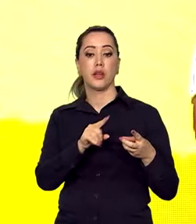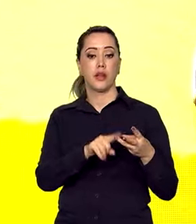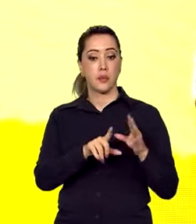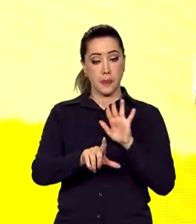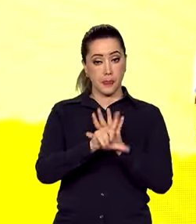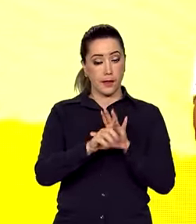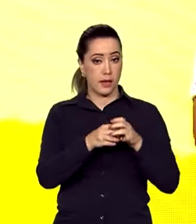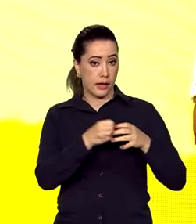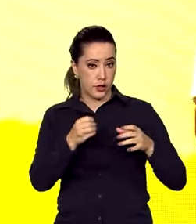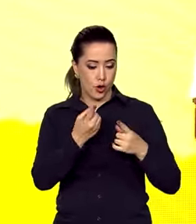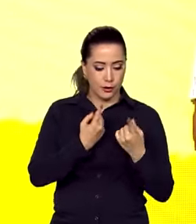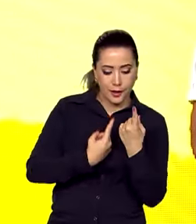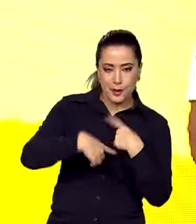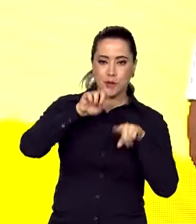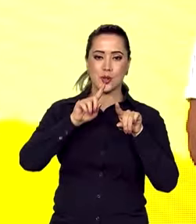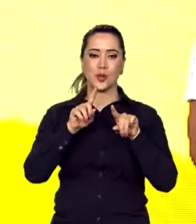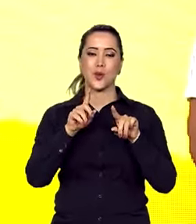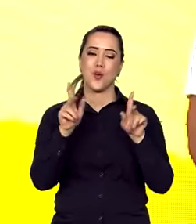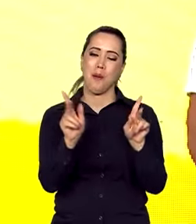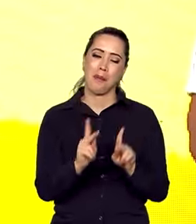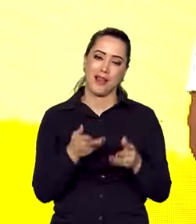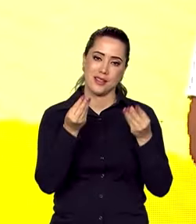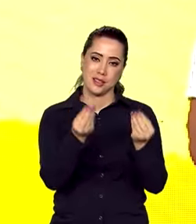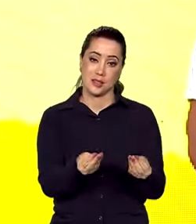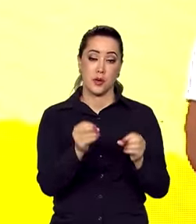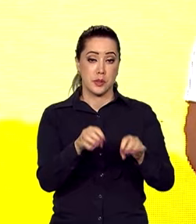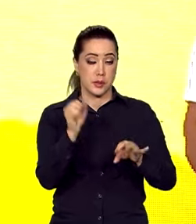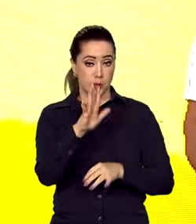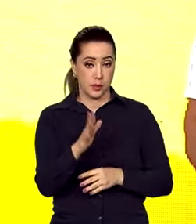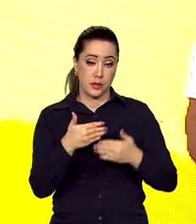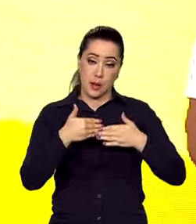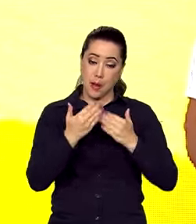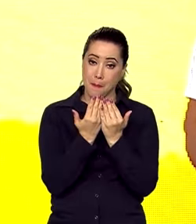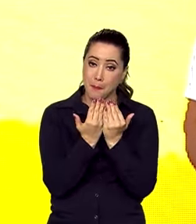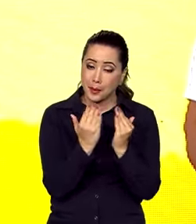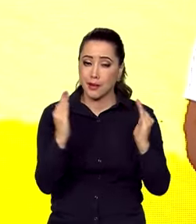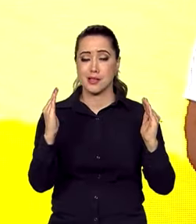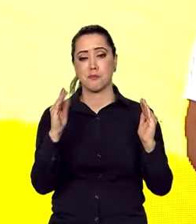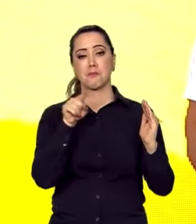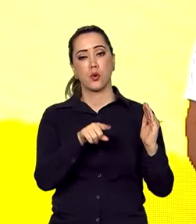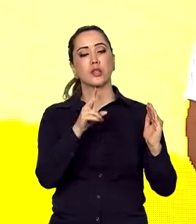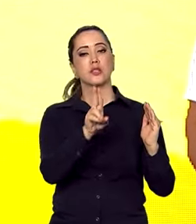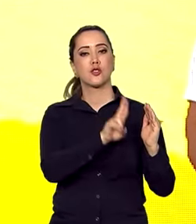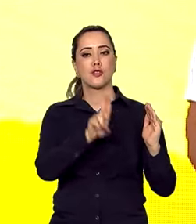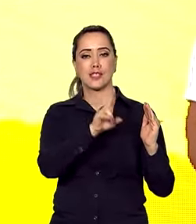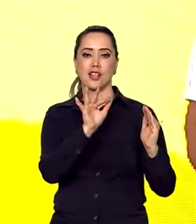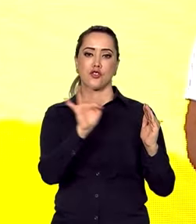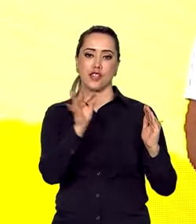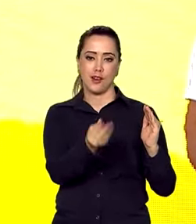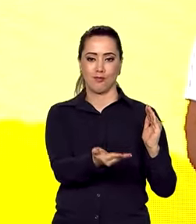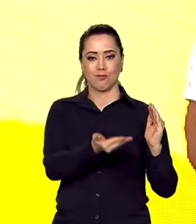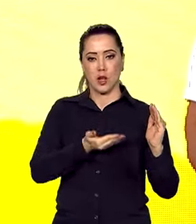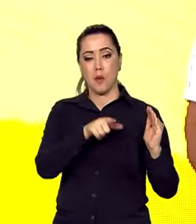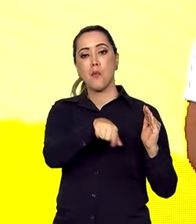pacífica na educação brasileira ao abrir as portas das universidades federais para jovens de baixa